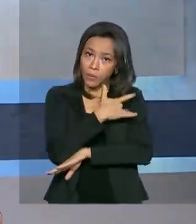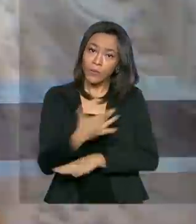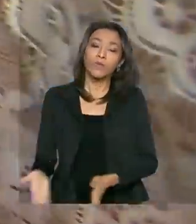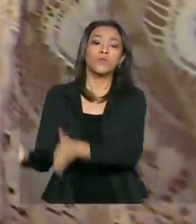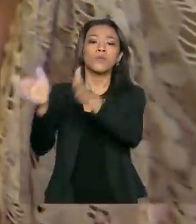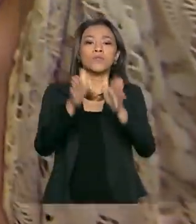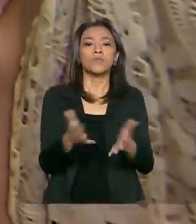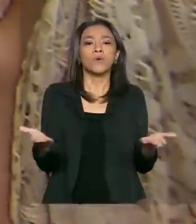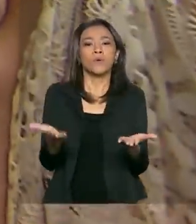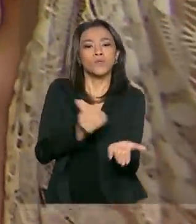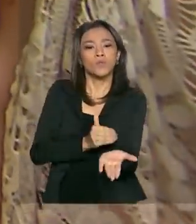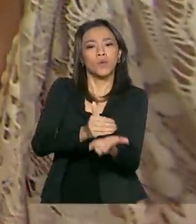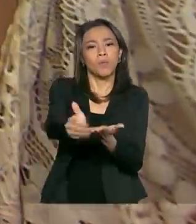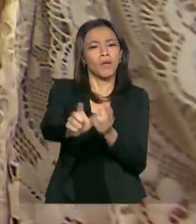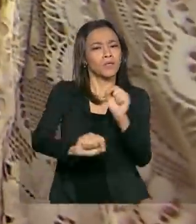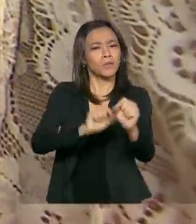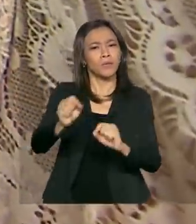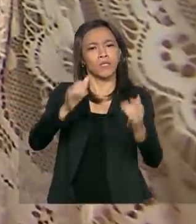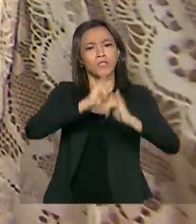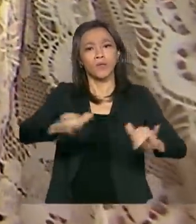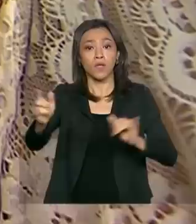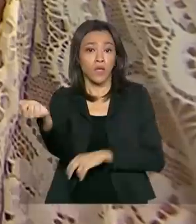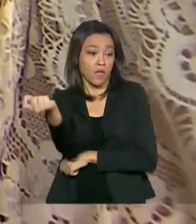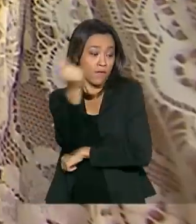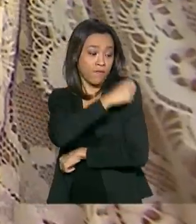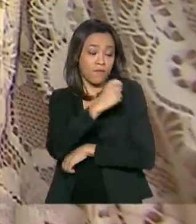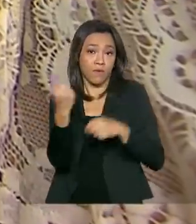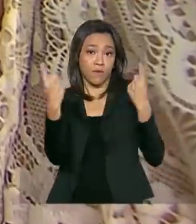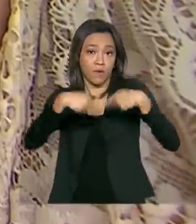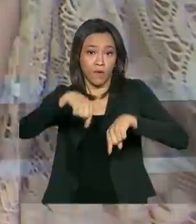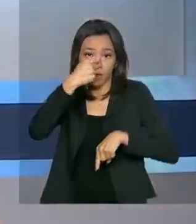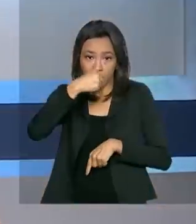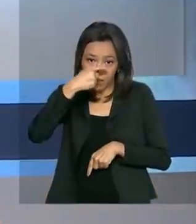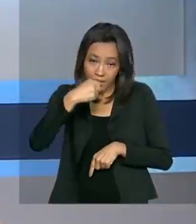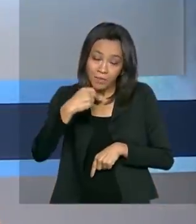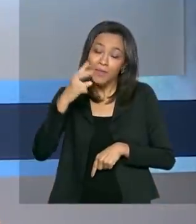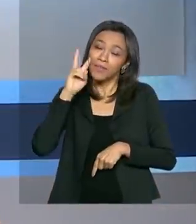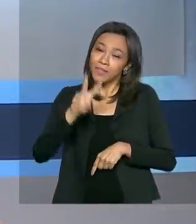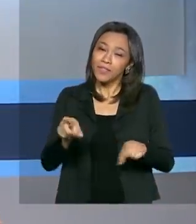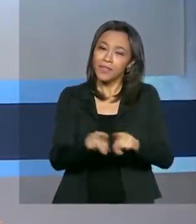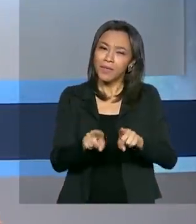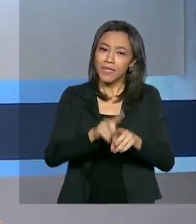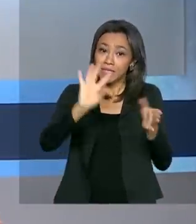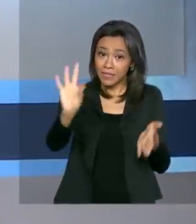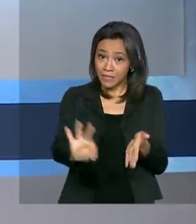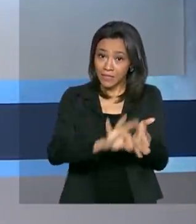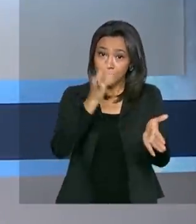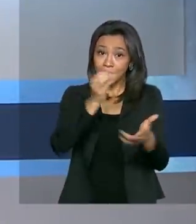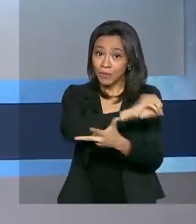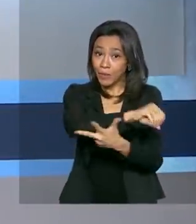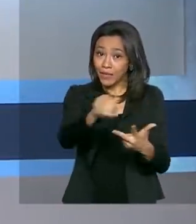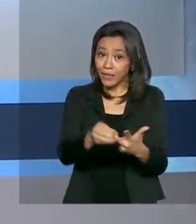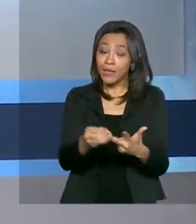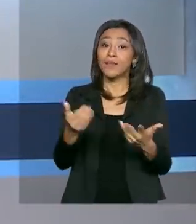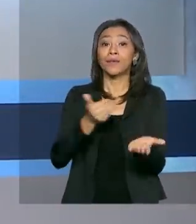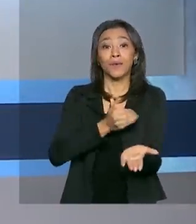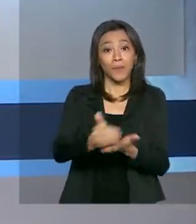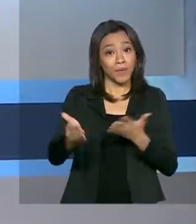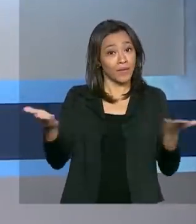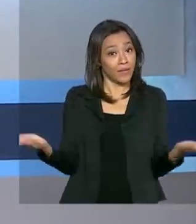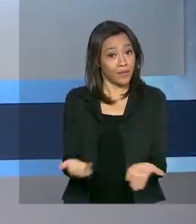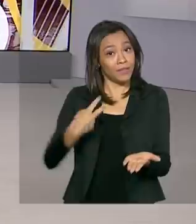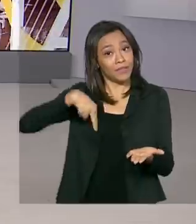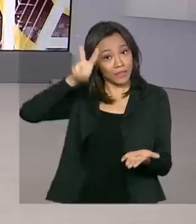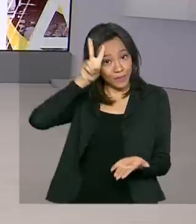hoje mais uma etapa da campanha de vacinação contra a gripe. E veja também inscrições para o Enem começam nesta segunda